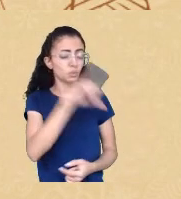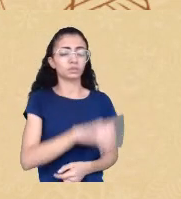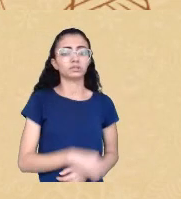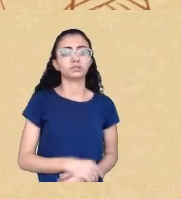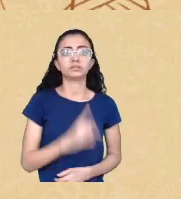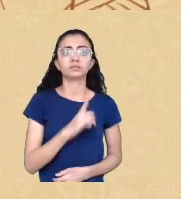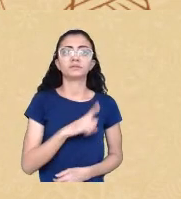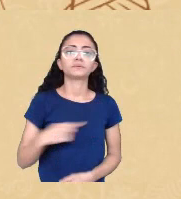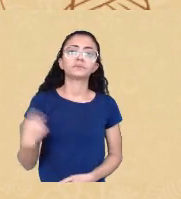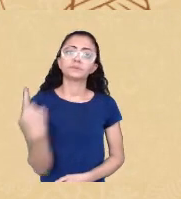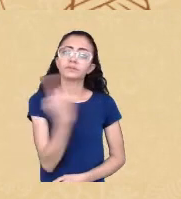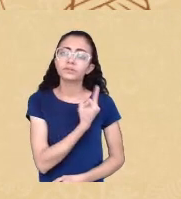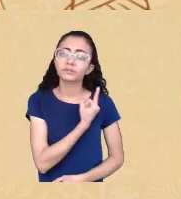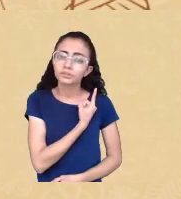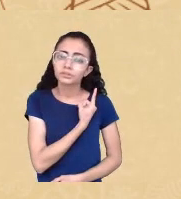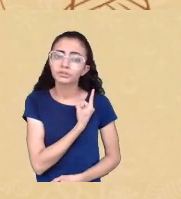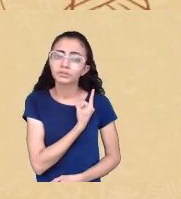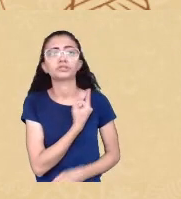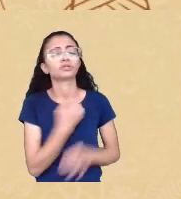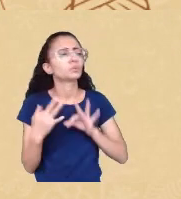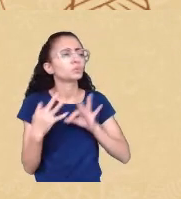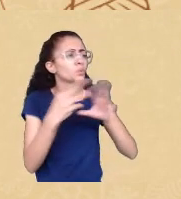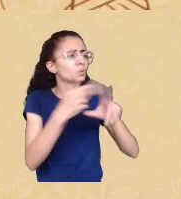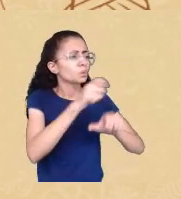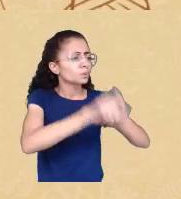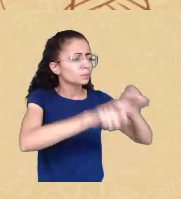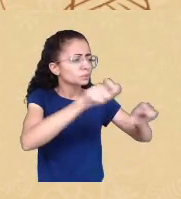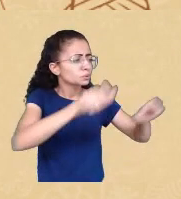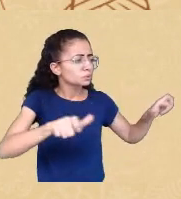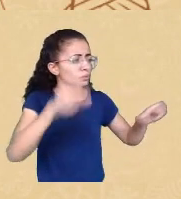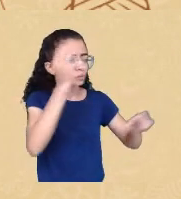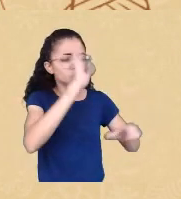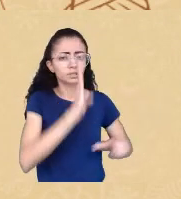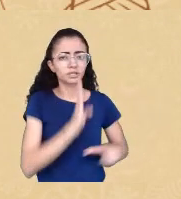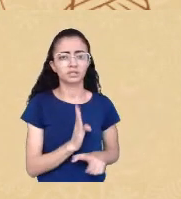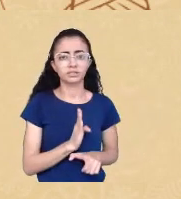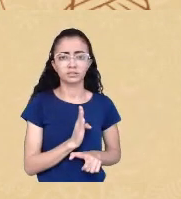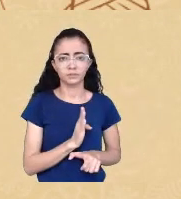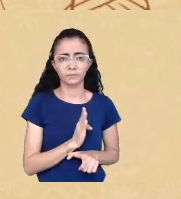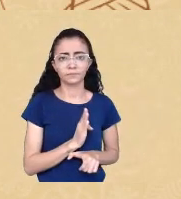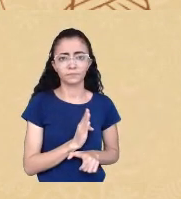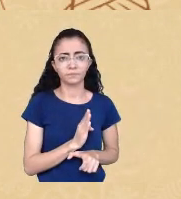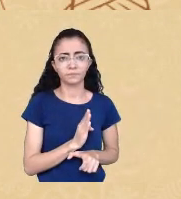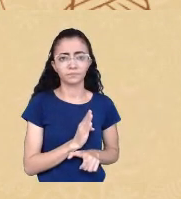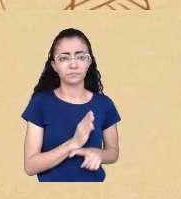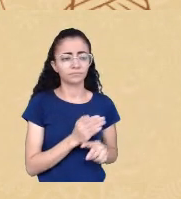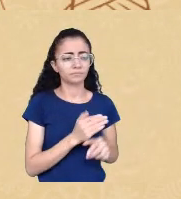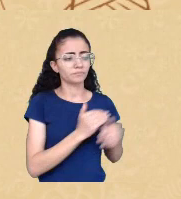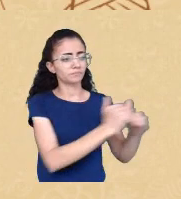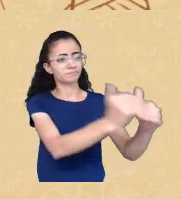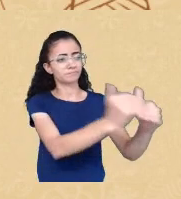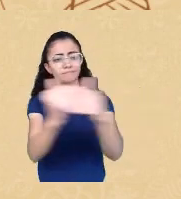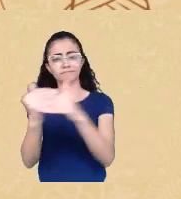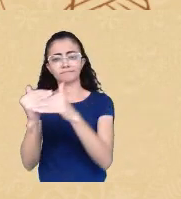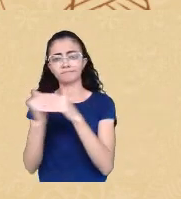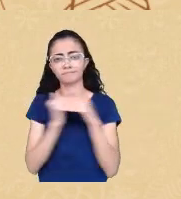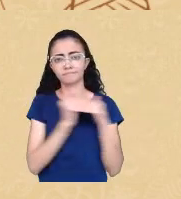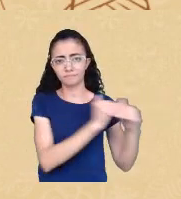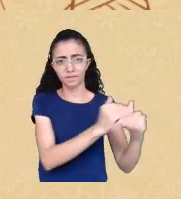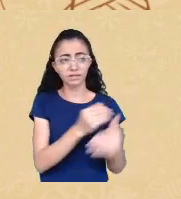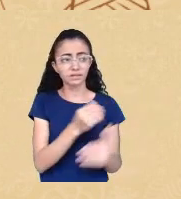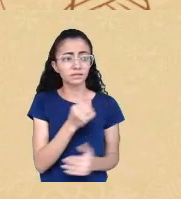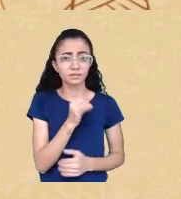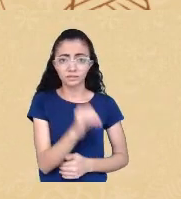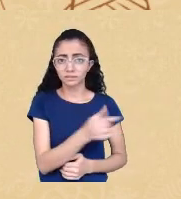todas as pessoas deste país em situação de igualdade se isso não existir nós